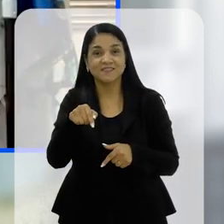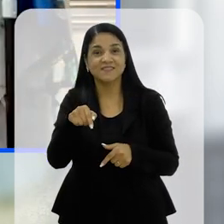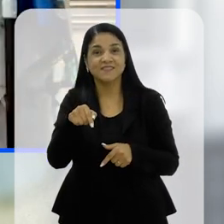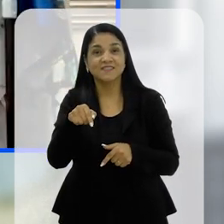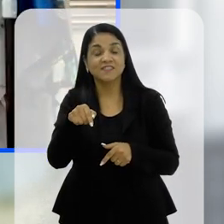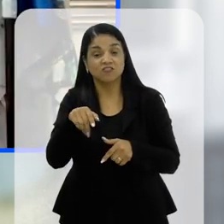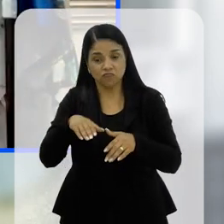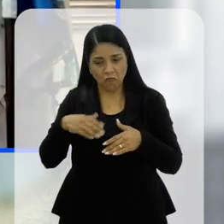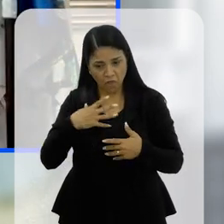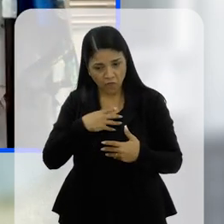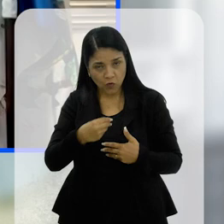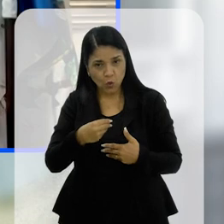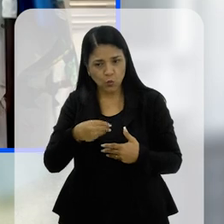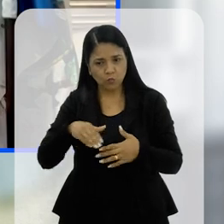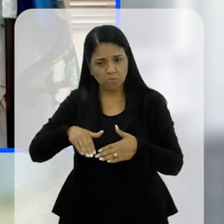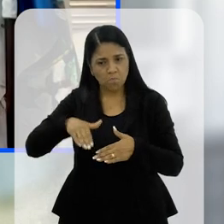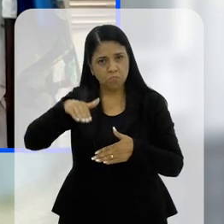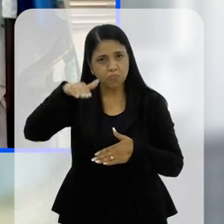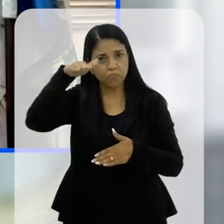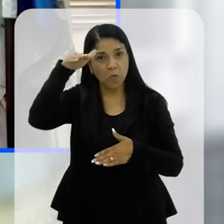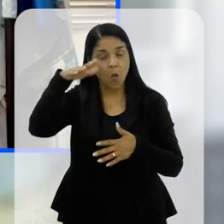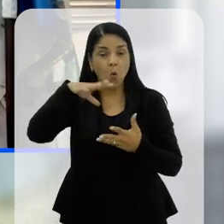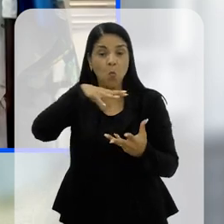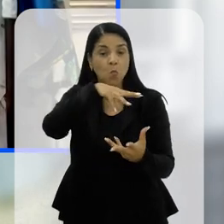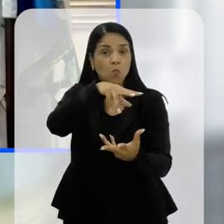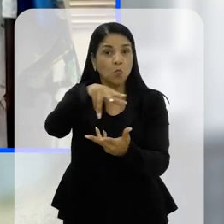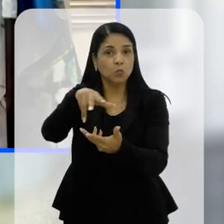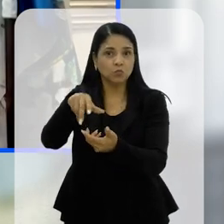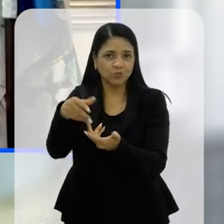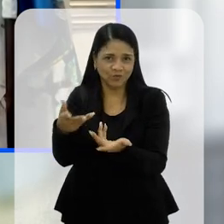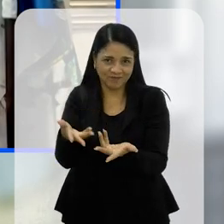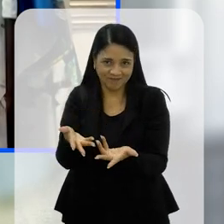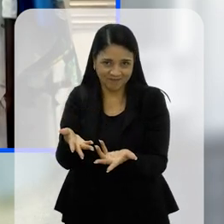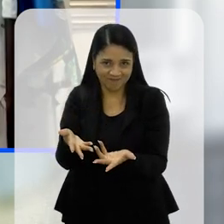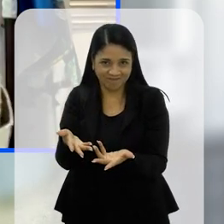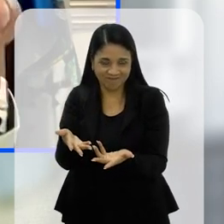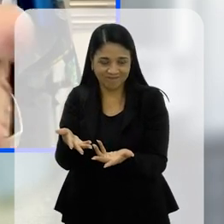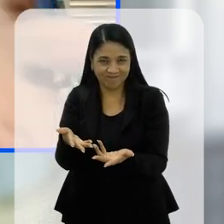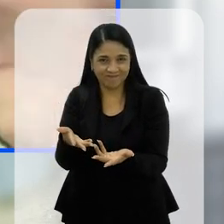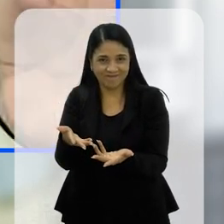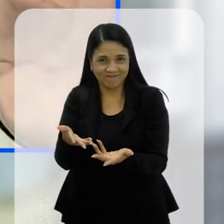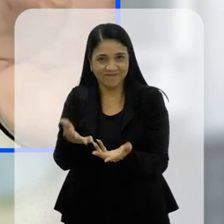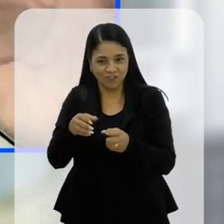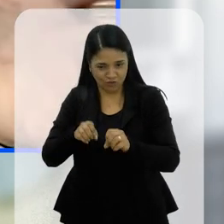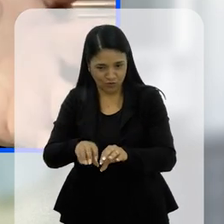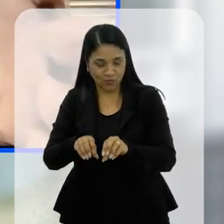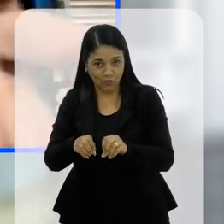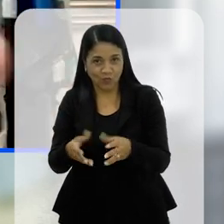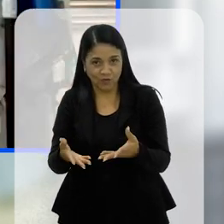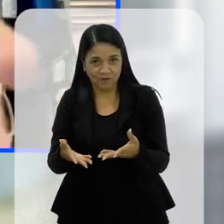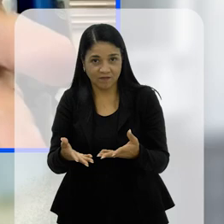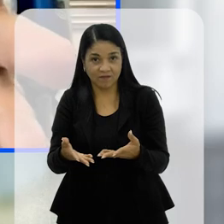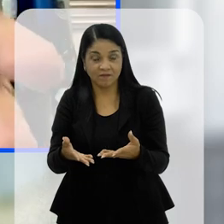futuro, porque a gente cria nosso estilo para o mundo, certo? Então, só que tem